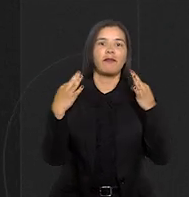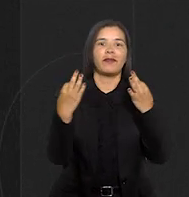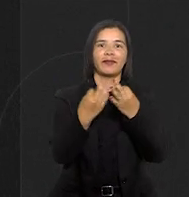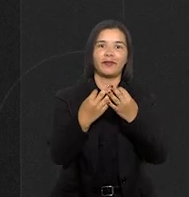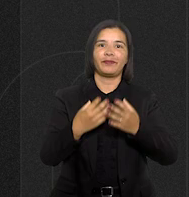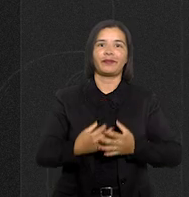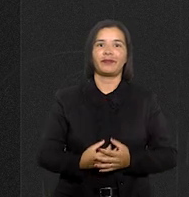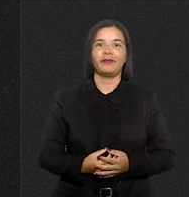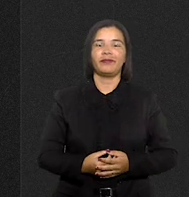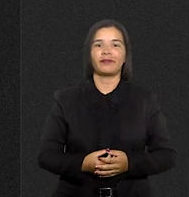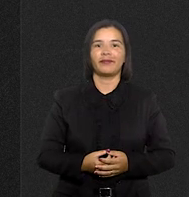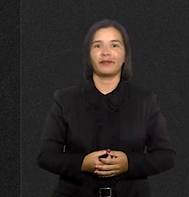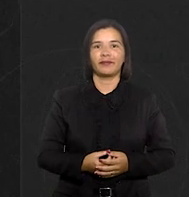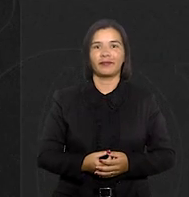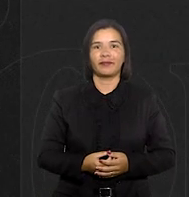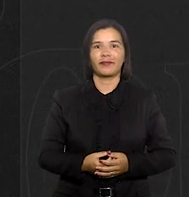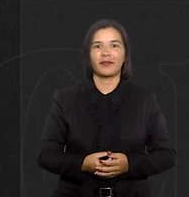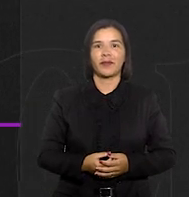família...